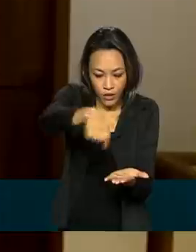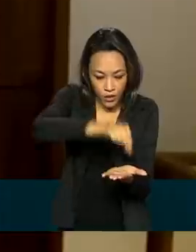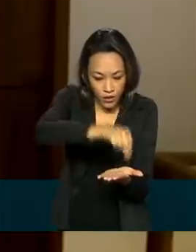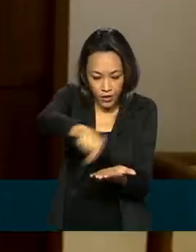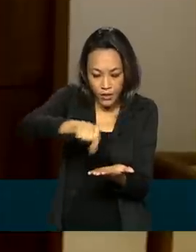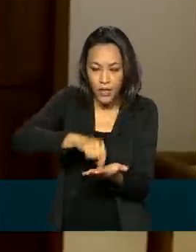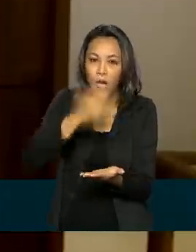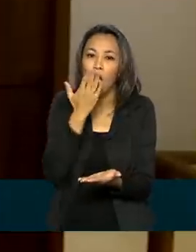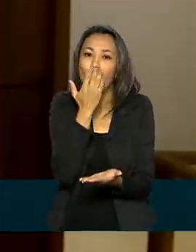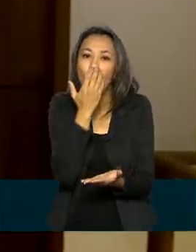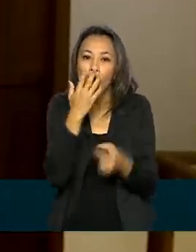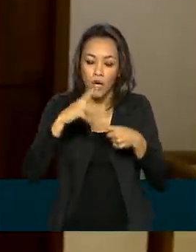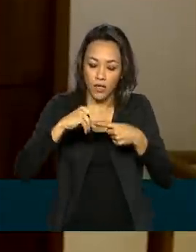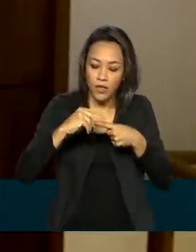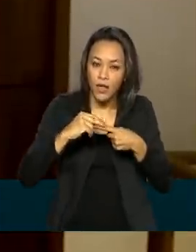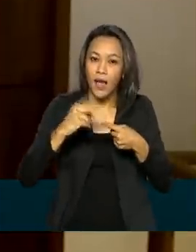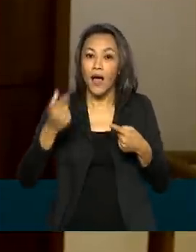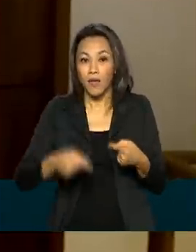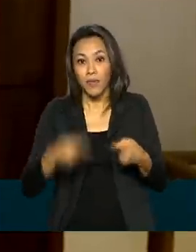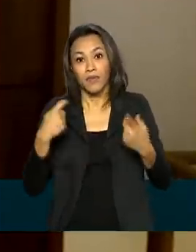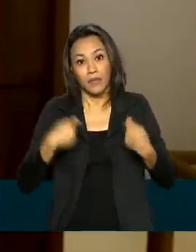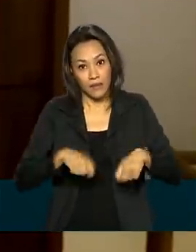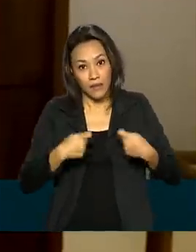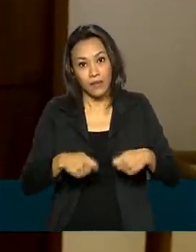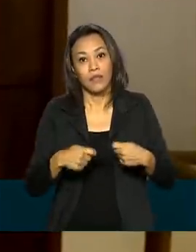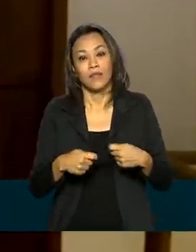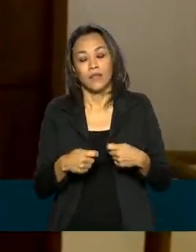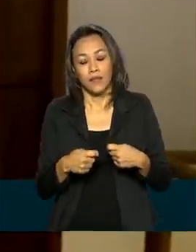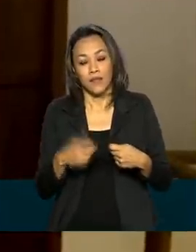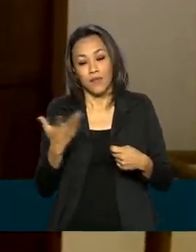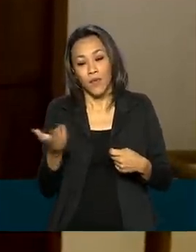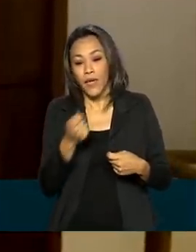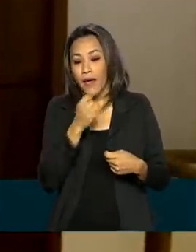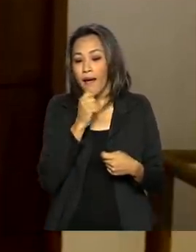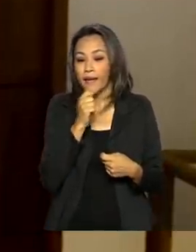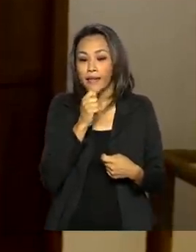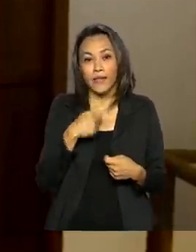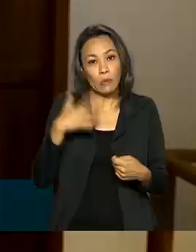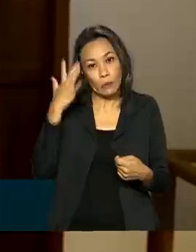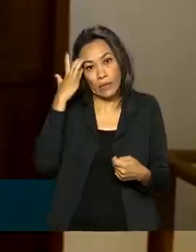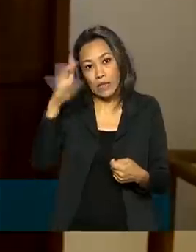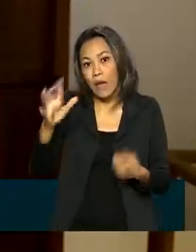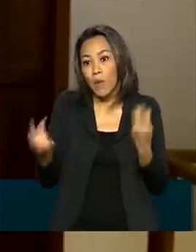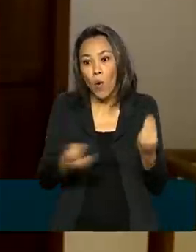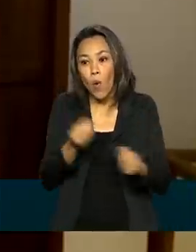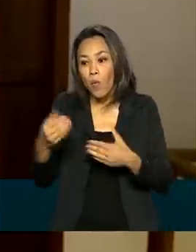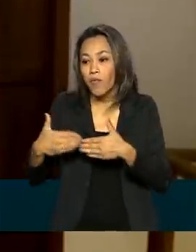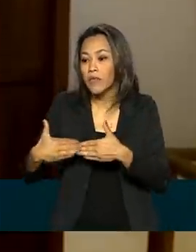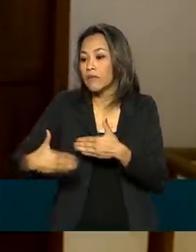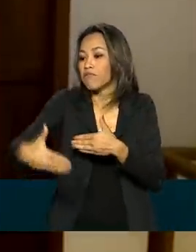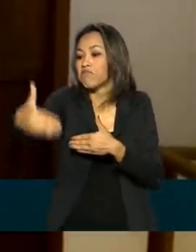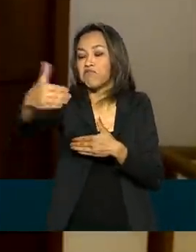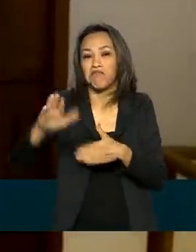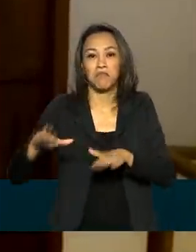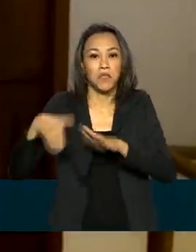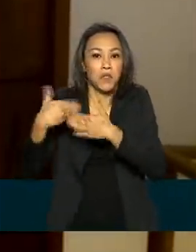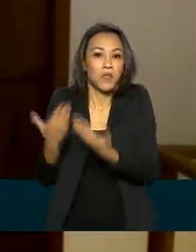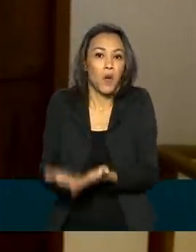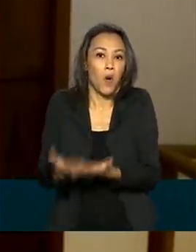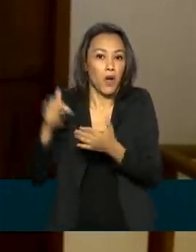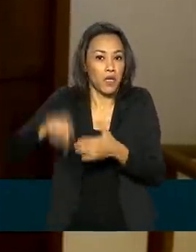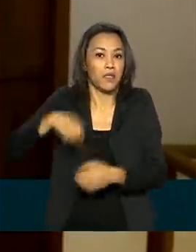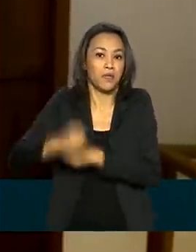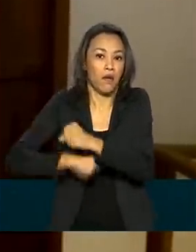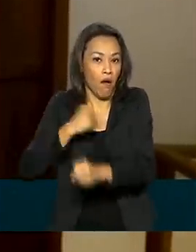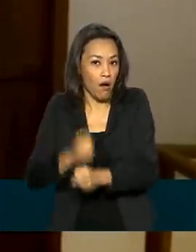cor, eu pedei em conta de acordo com a necessidade, já que a gente ainda não sabe como vai ser o formato das aulas este ano, se vai